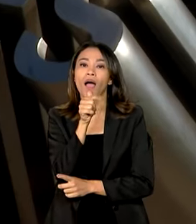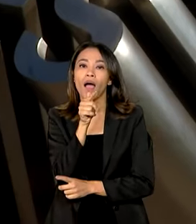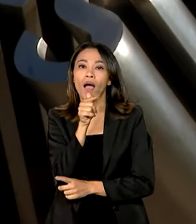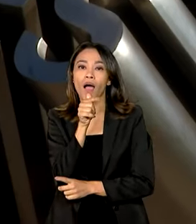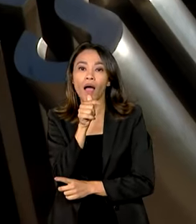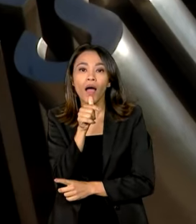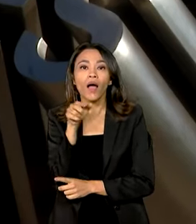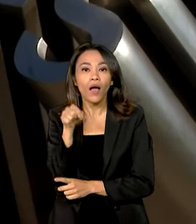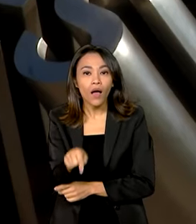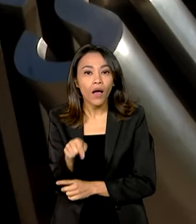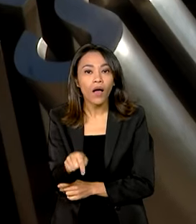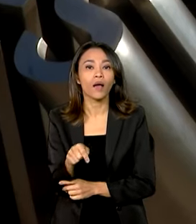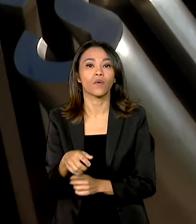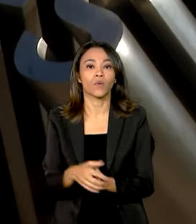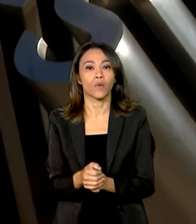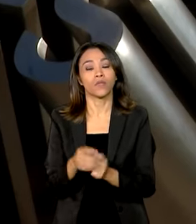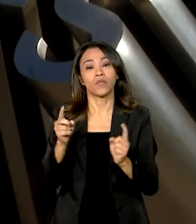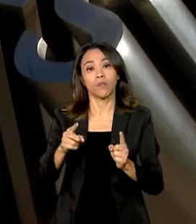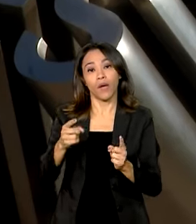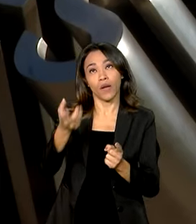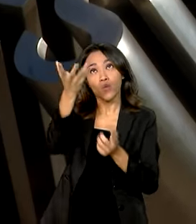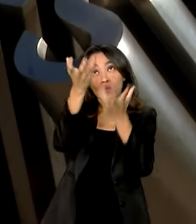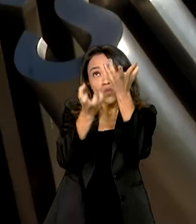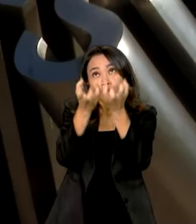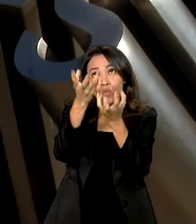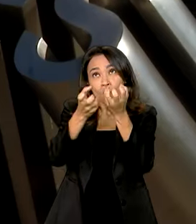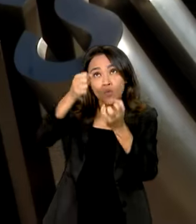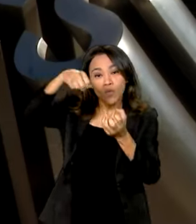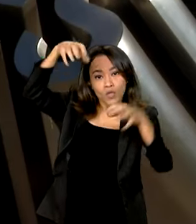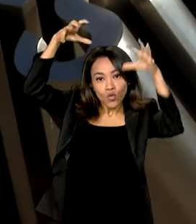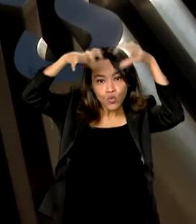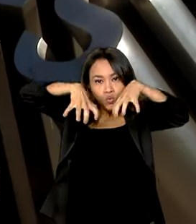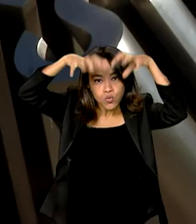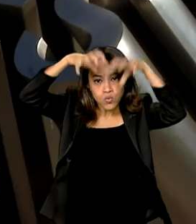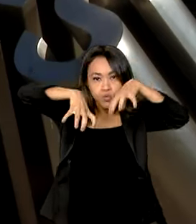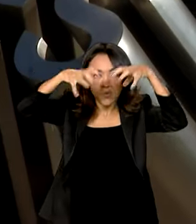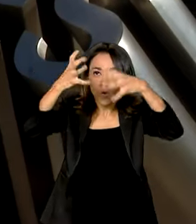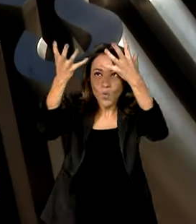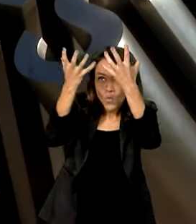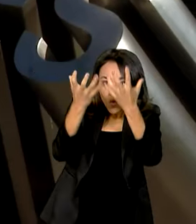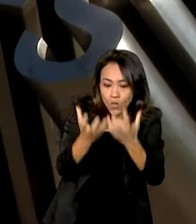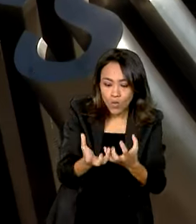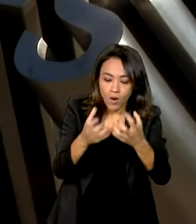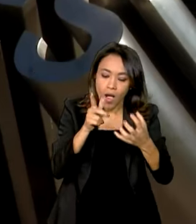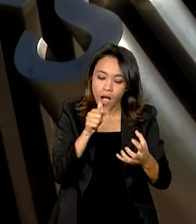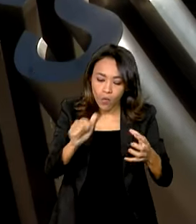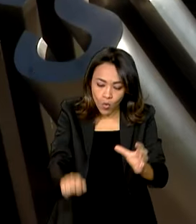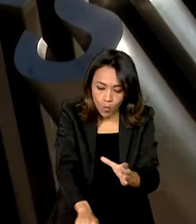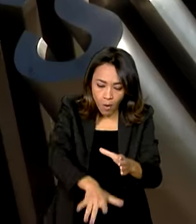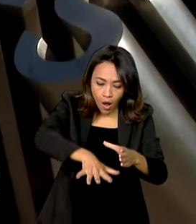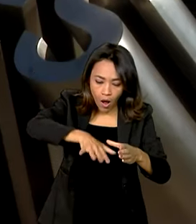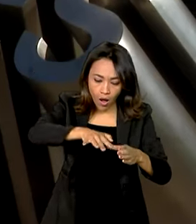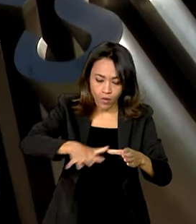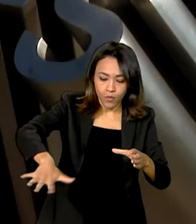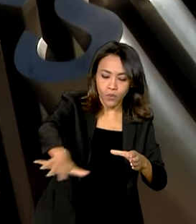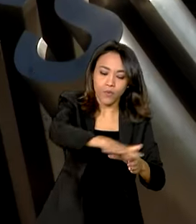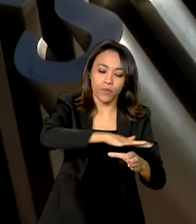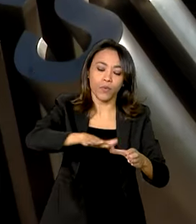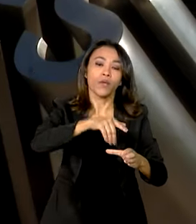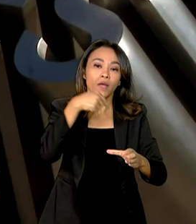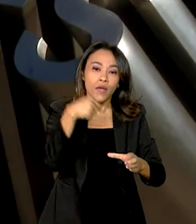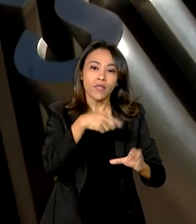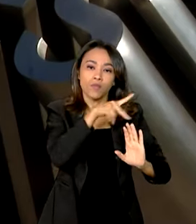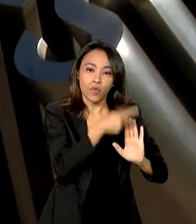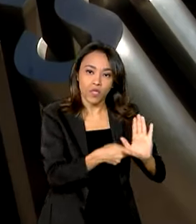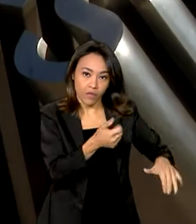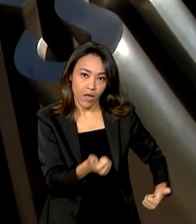como em cisternas para a captação de água da chuva. O Sertão Vivo envolve os próprios agricultores na construção dessas cisternas.